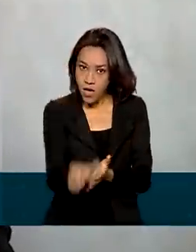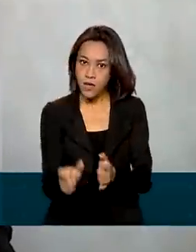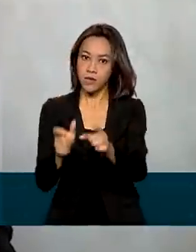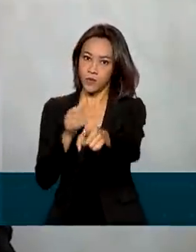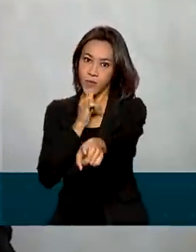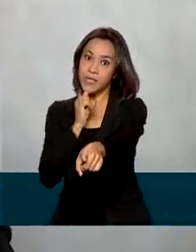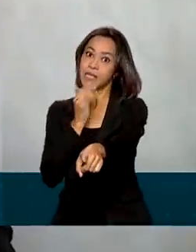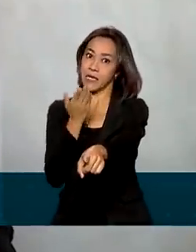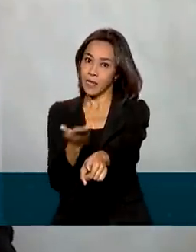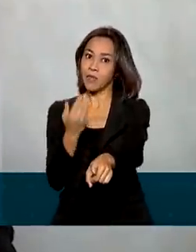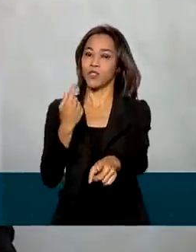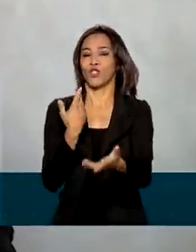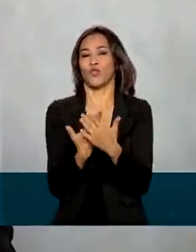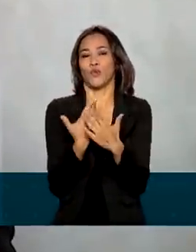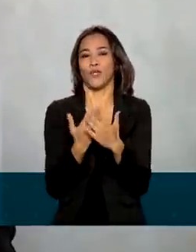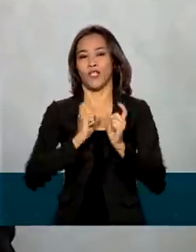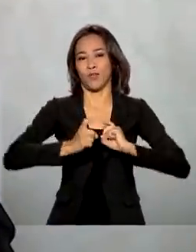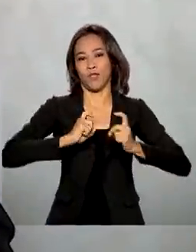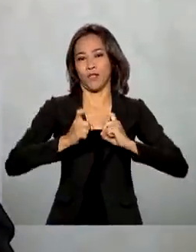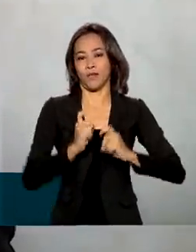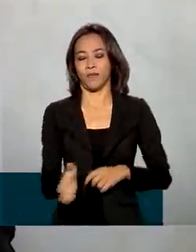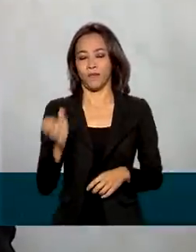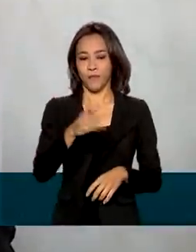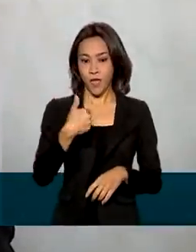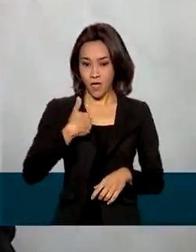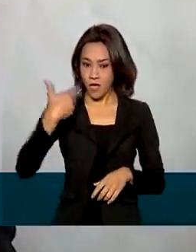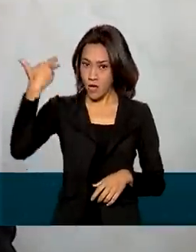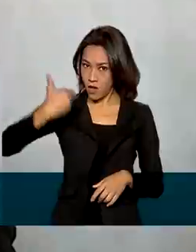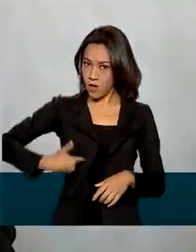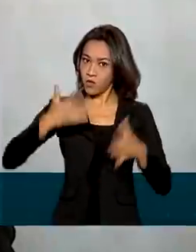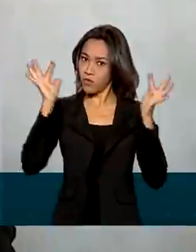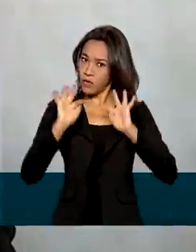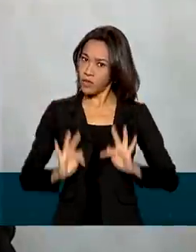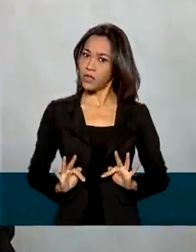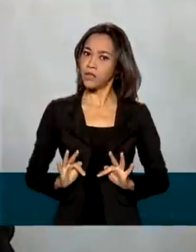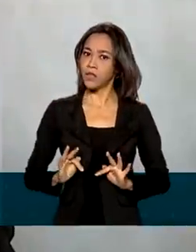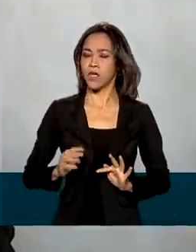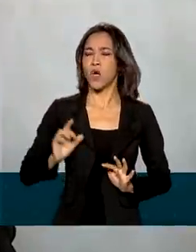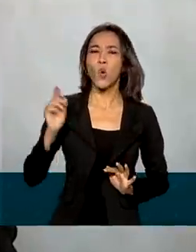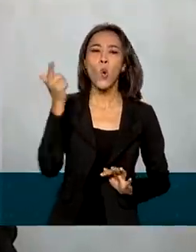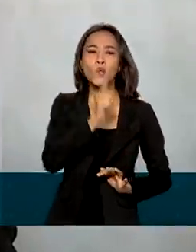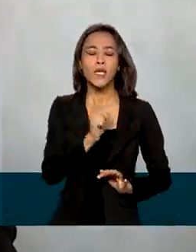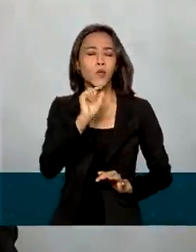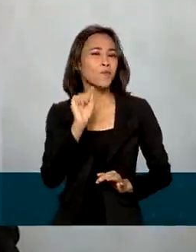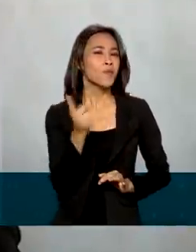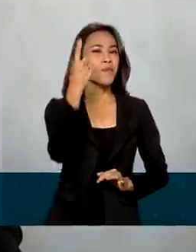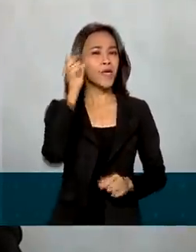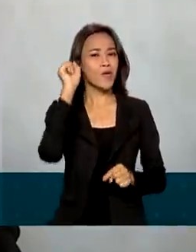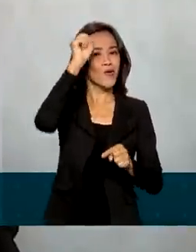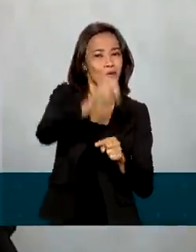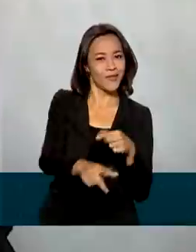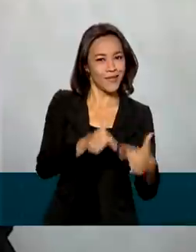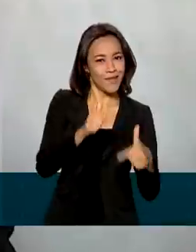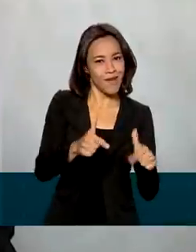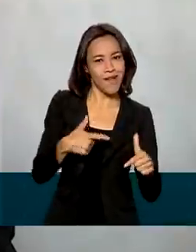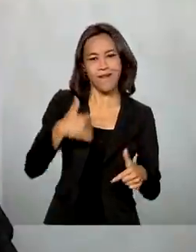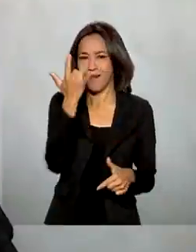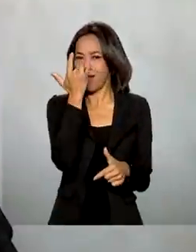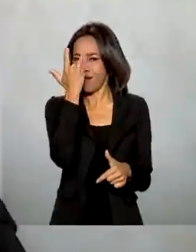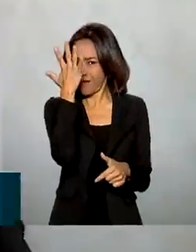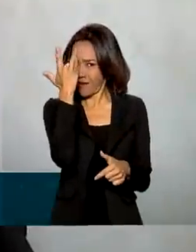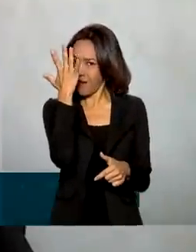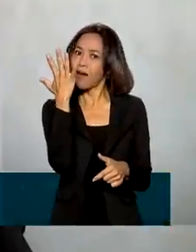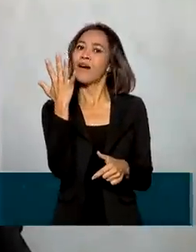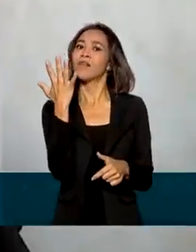administração. E eu estou muito feliz, porque quando você consegue o primeiro emprego, eu acredito que fica mais fácil você